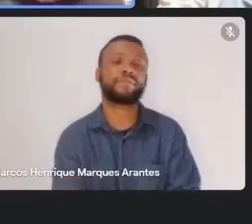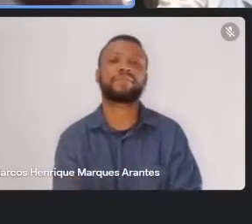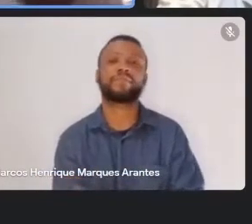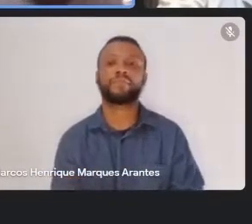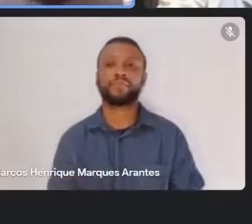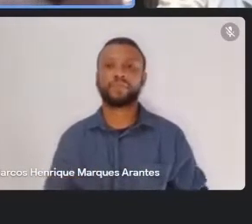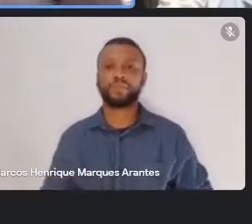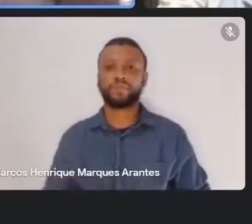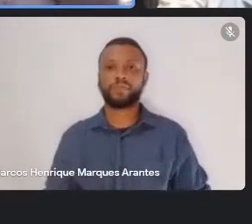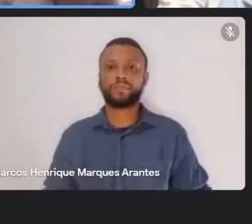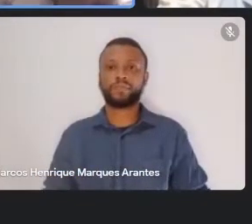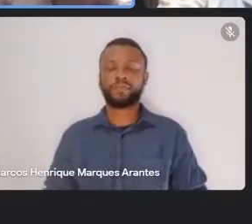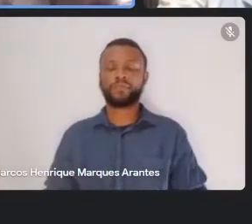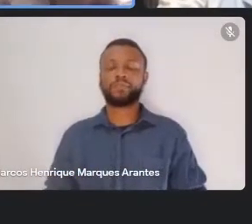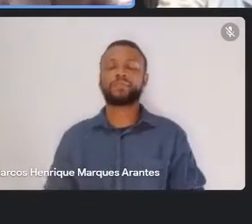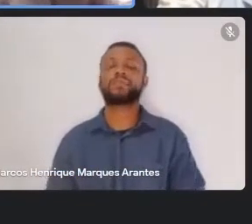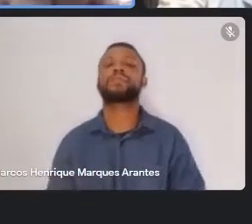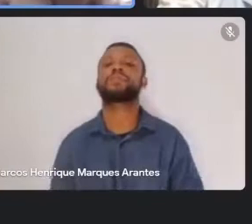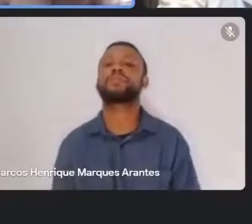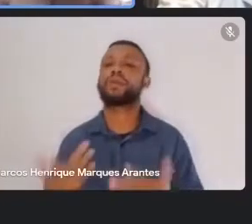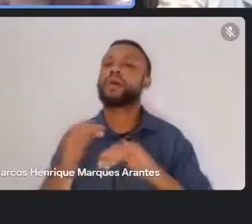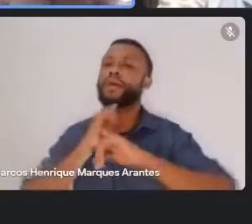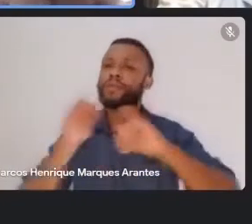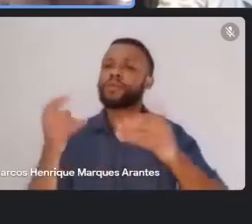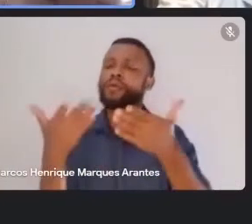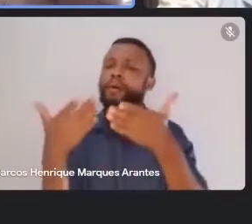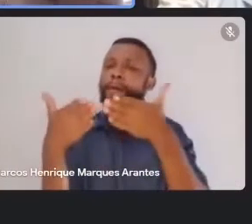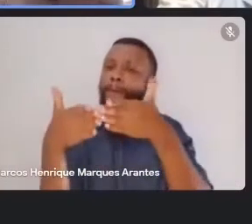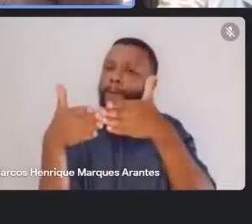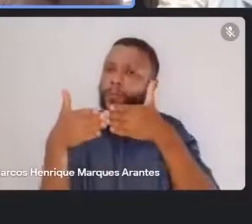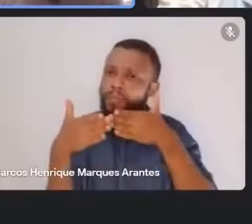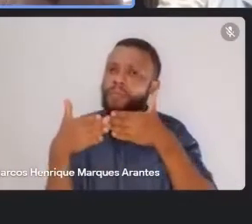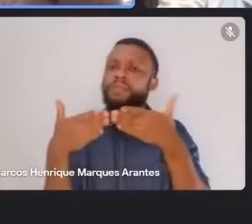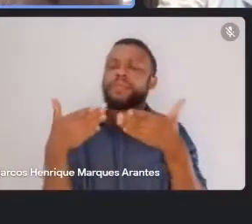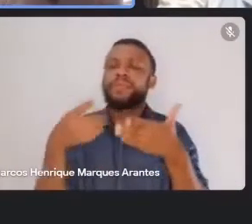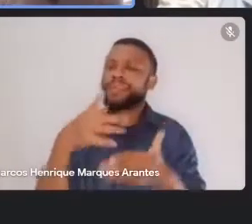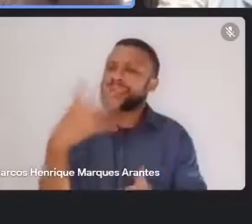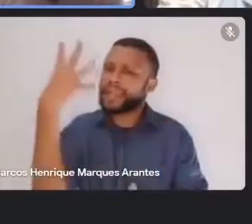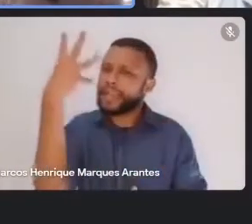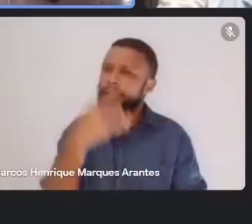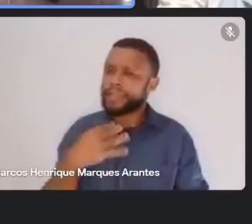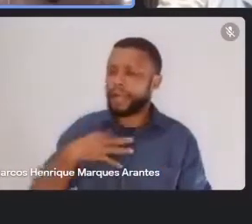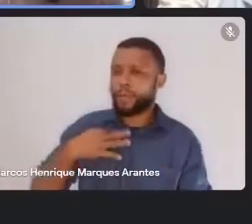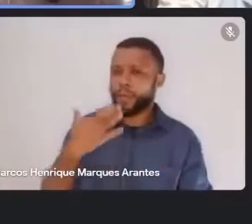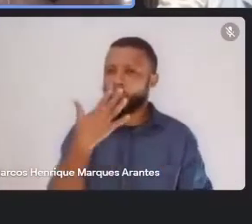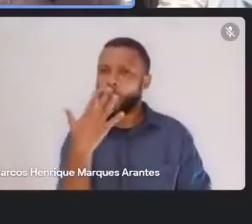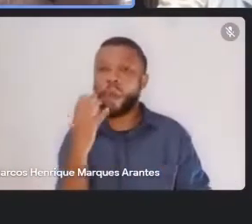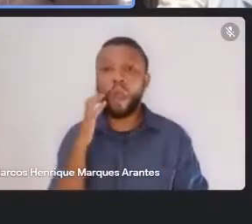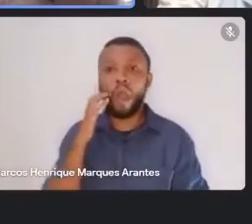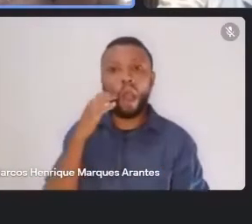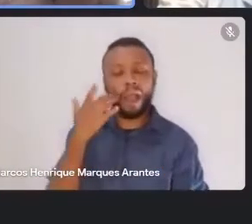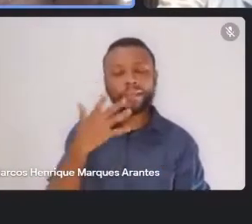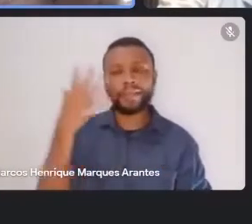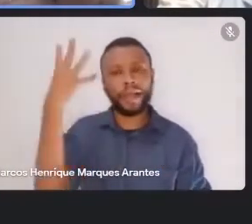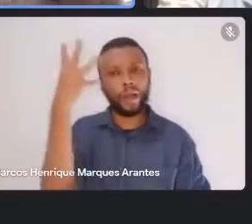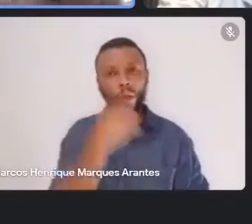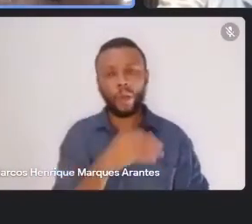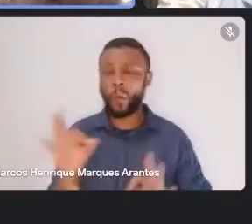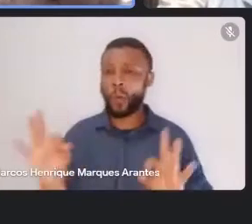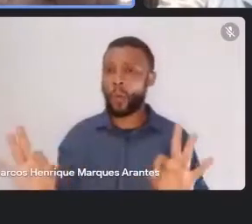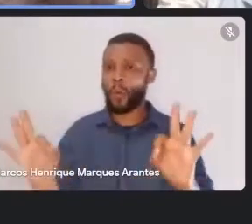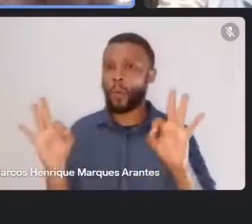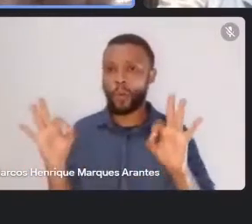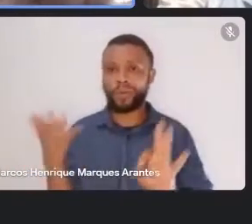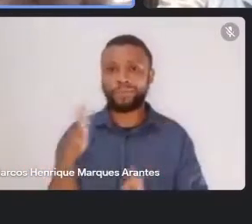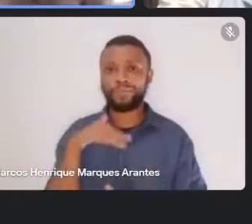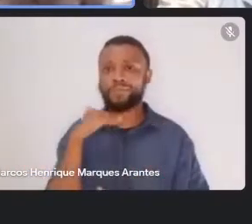e Cícera Maria, por favor, fecha a sua câmerazinha. está linda de rosa, tá? A gente está gostando de você, seu batom, inclusive. Tá? Mas